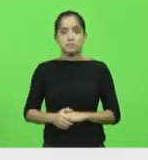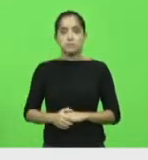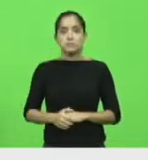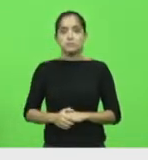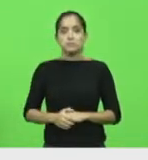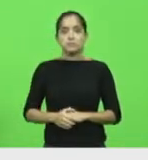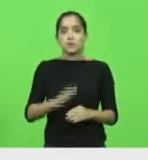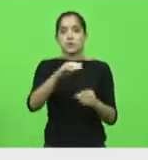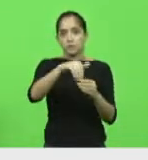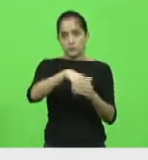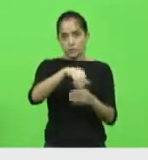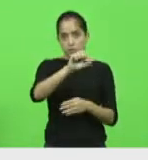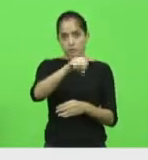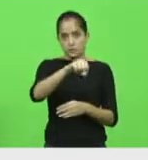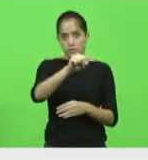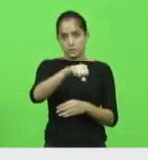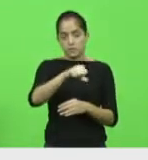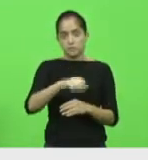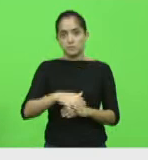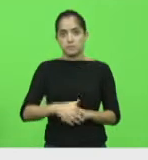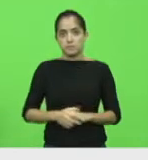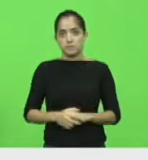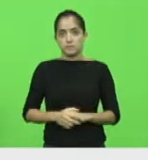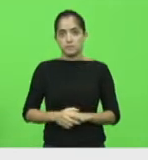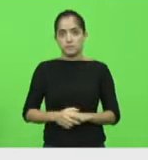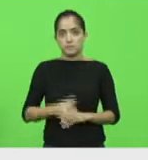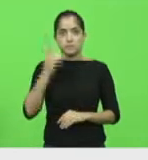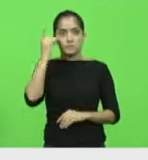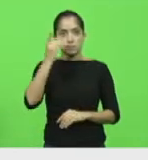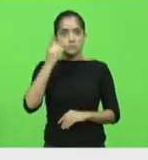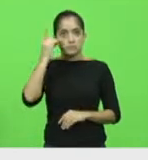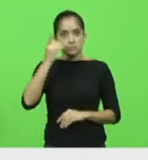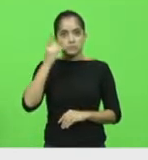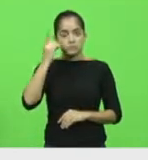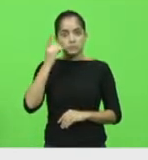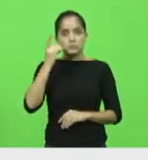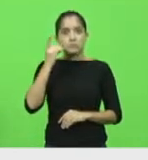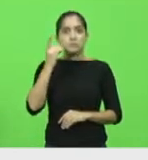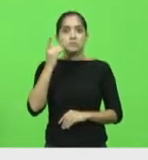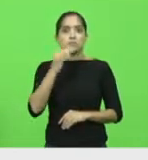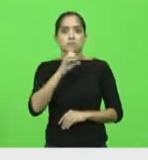Voto sim, presidente. Deputada Dirce, vota sim. Como vota o deputado Felipe Estevão?